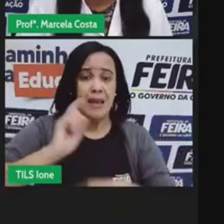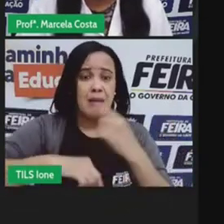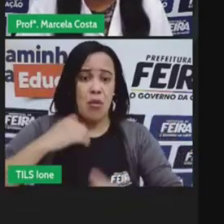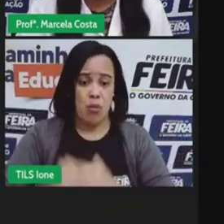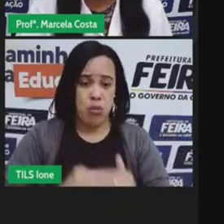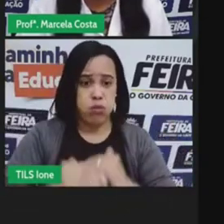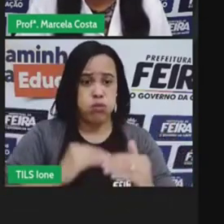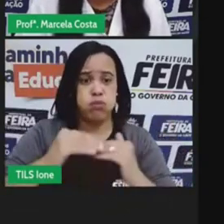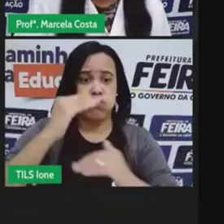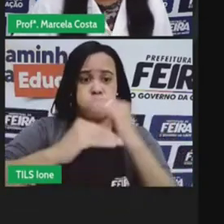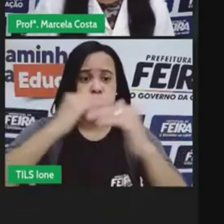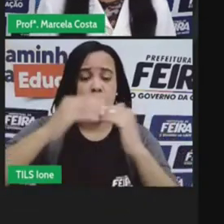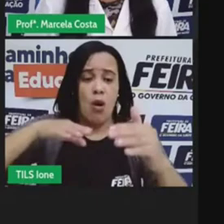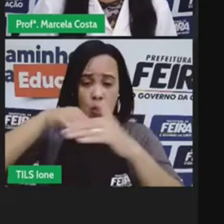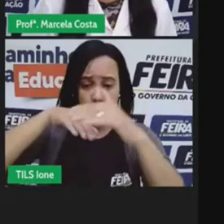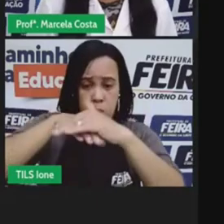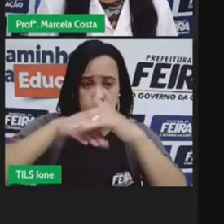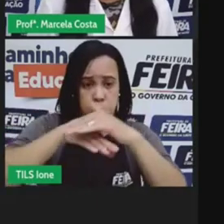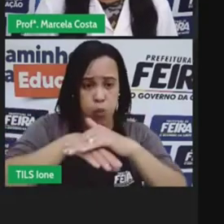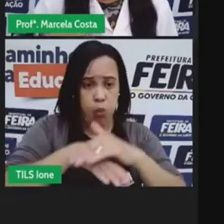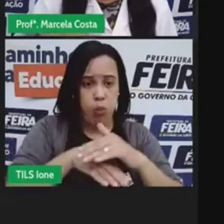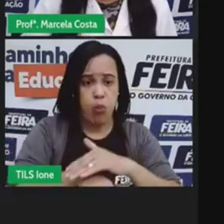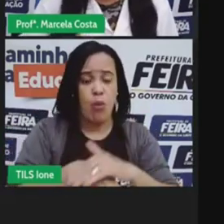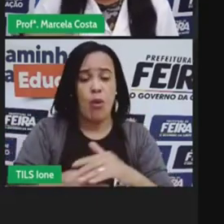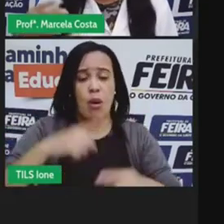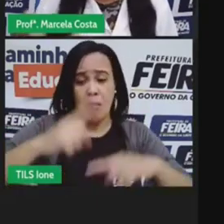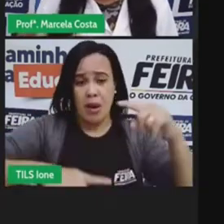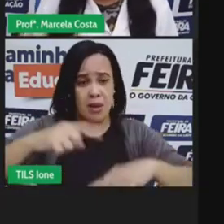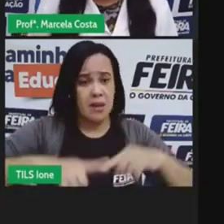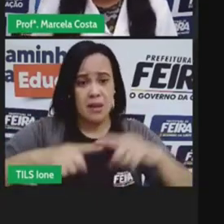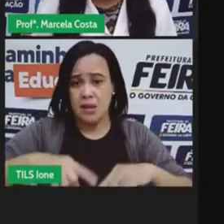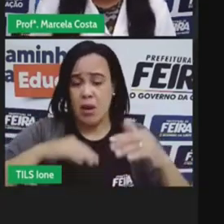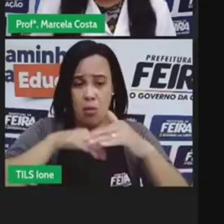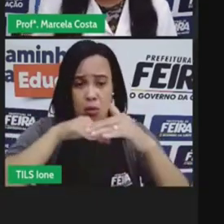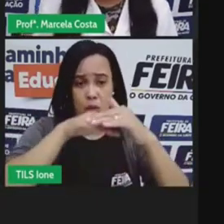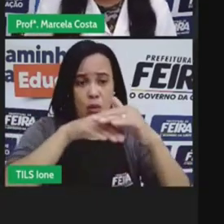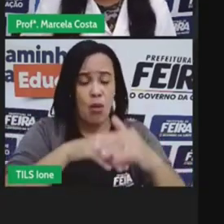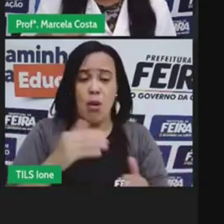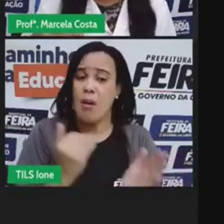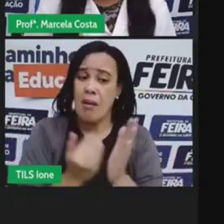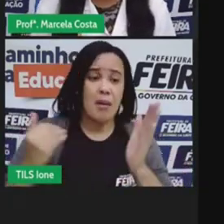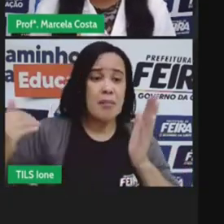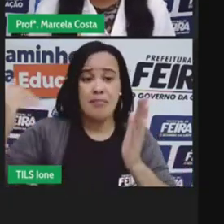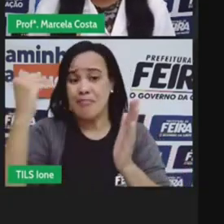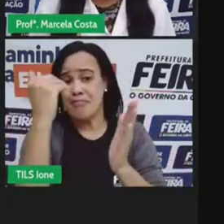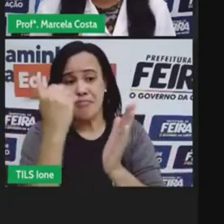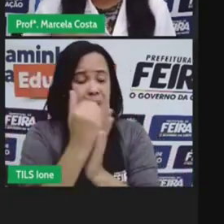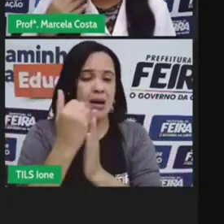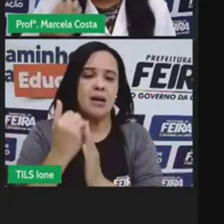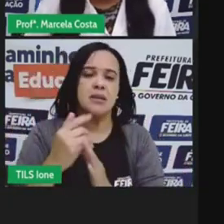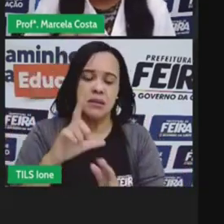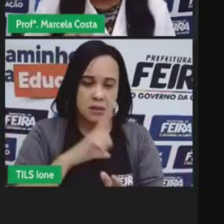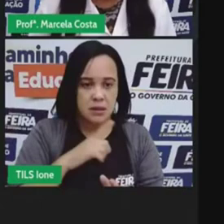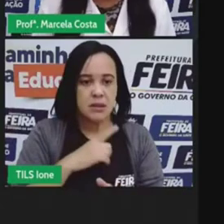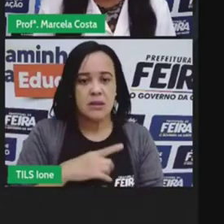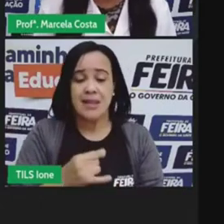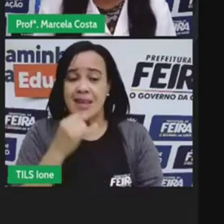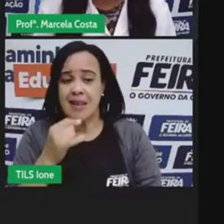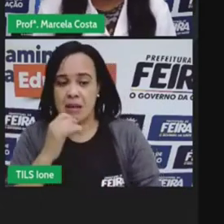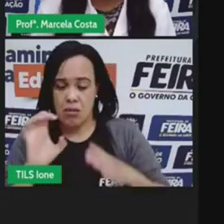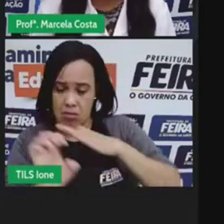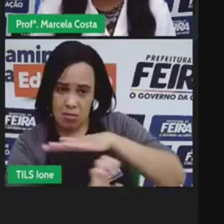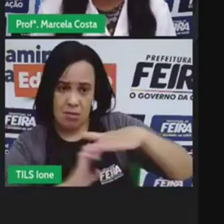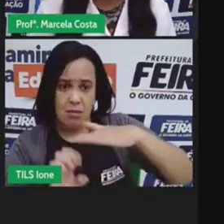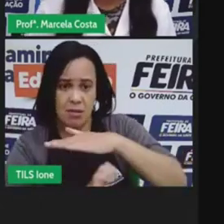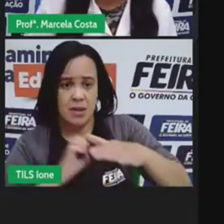material né então esses recursos acabam sendo ainda mais